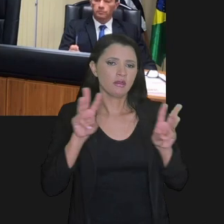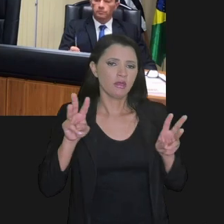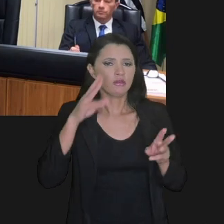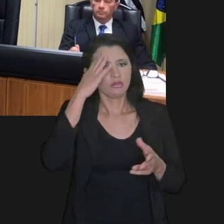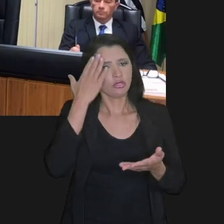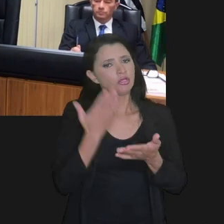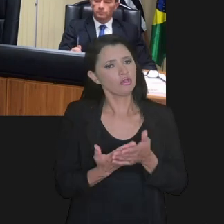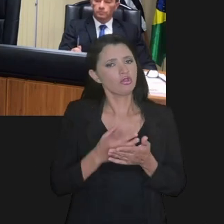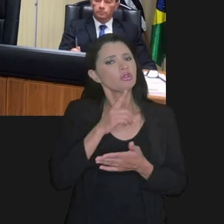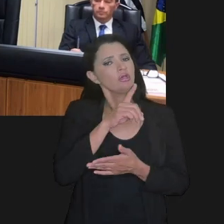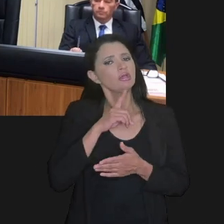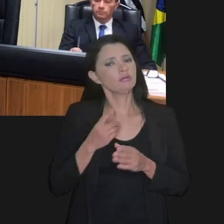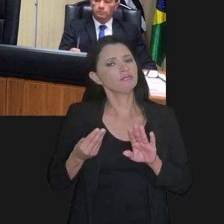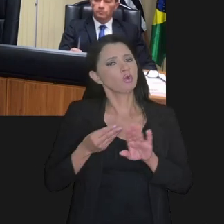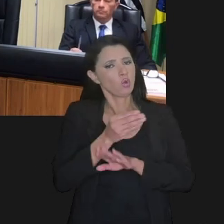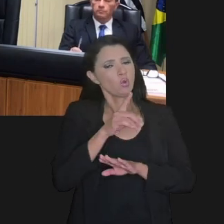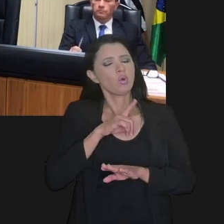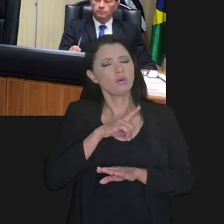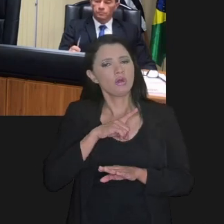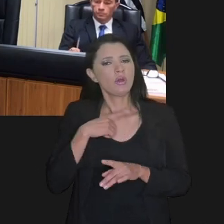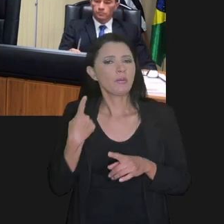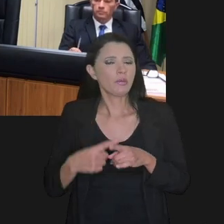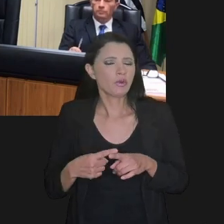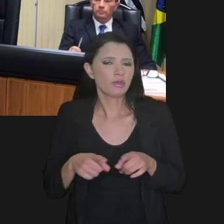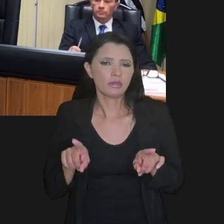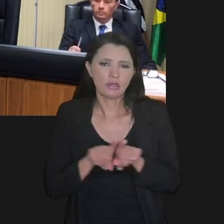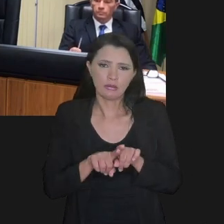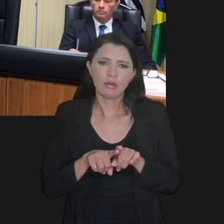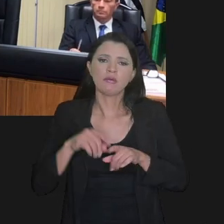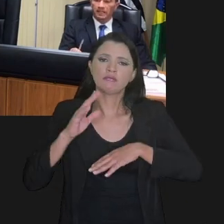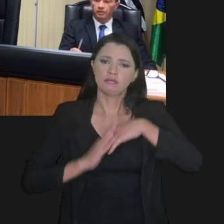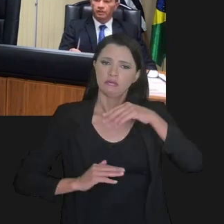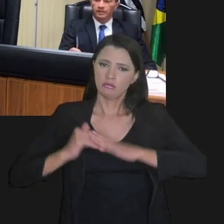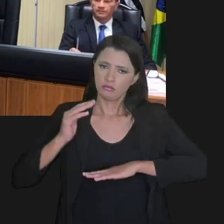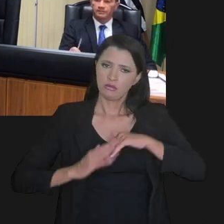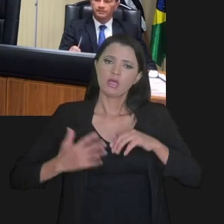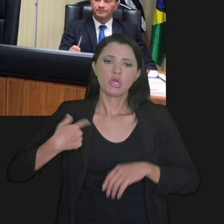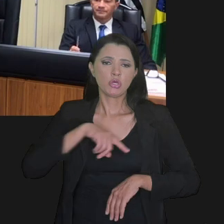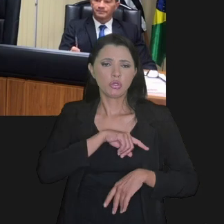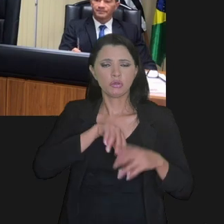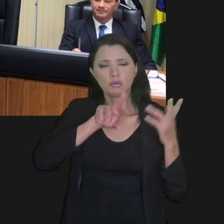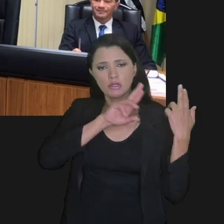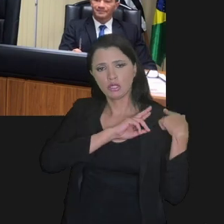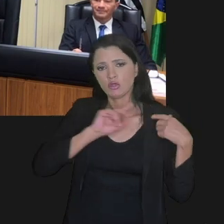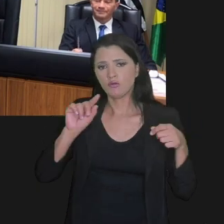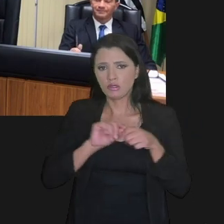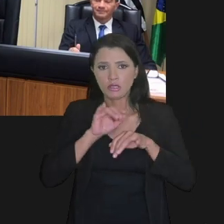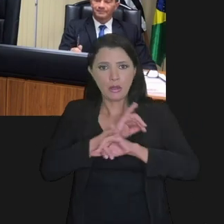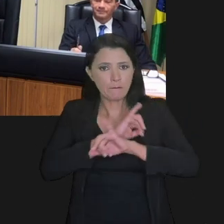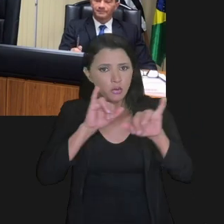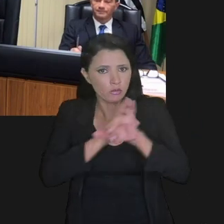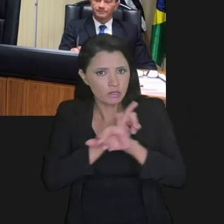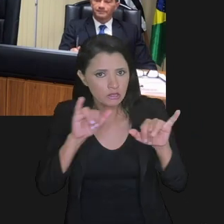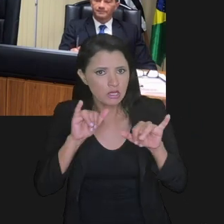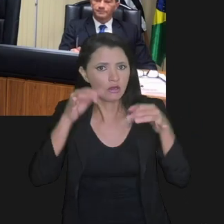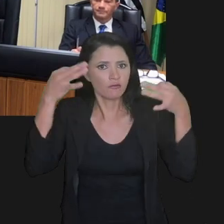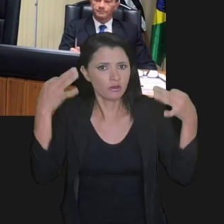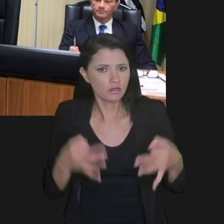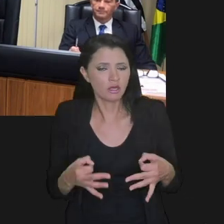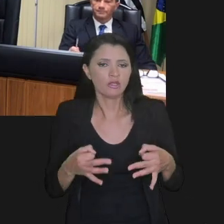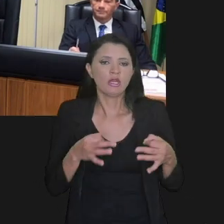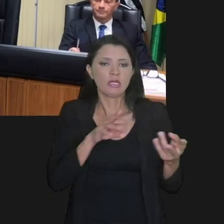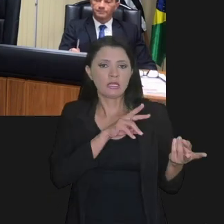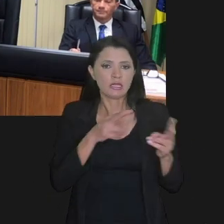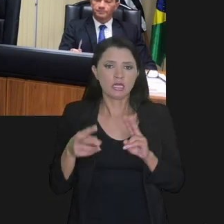Regularize, porque a gente acredita, não só acredita, como pratica e é nosso dever fazer a